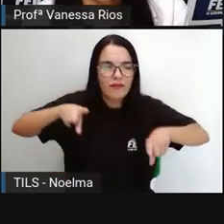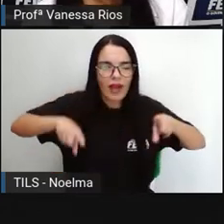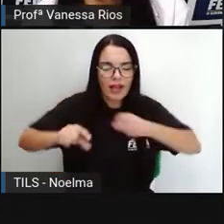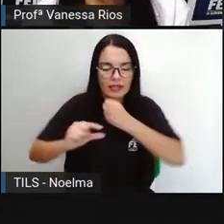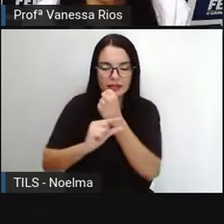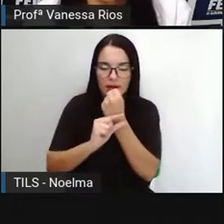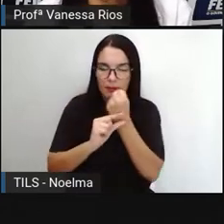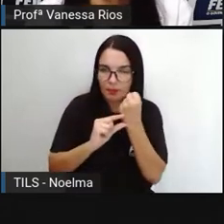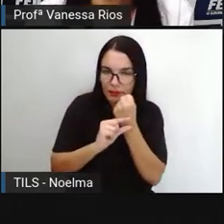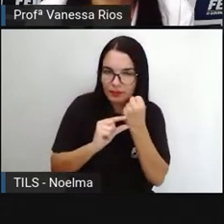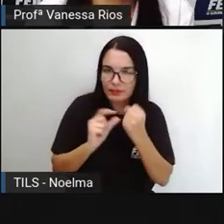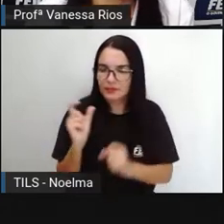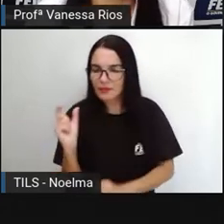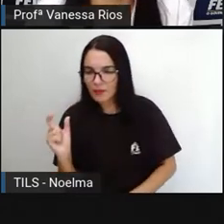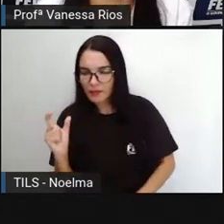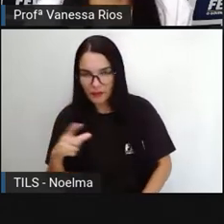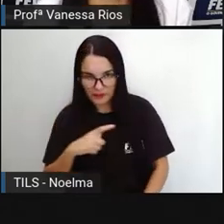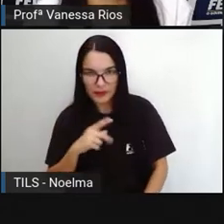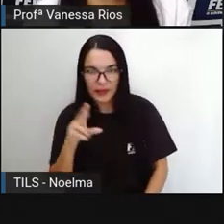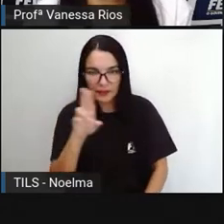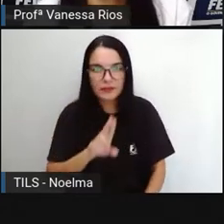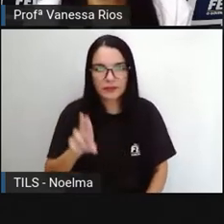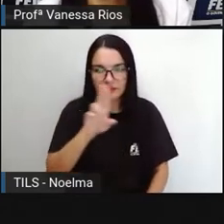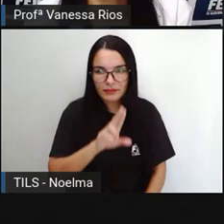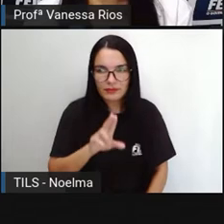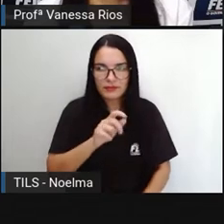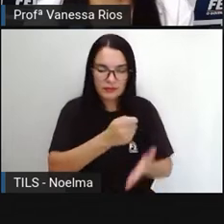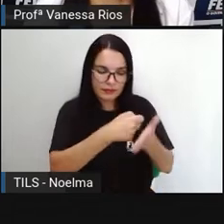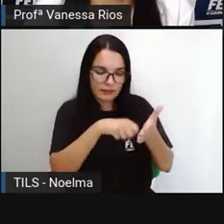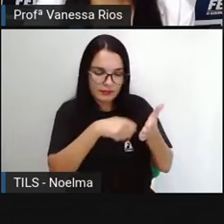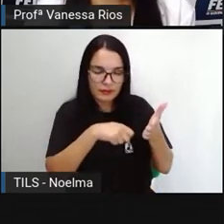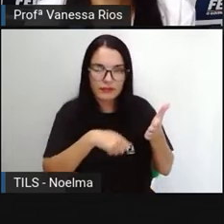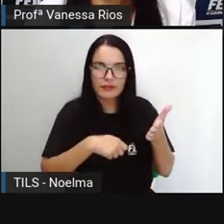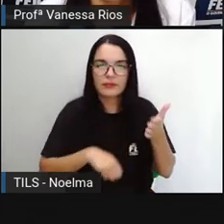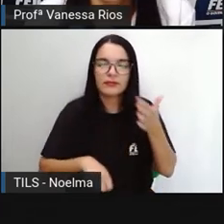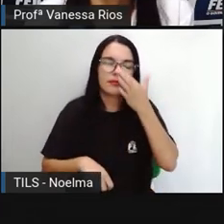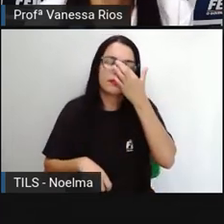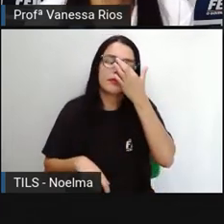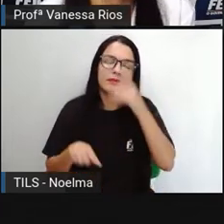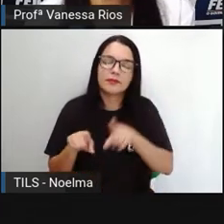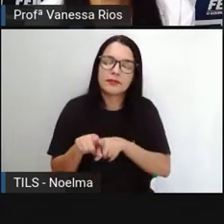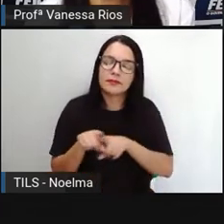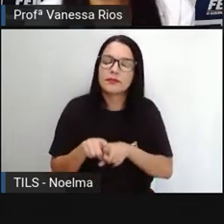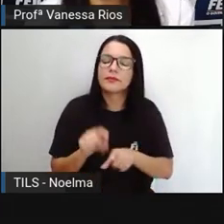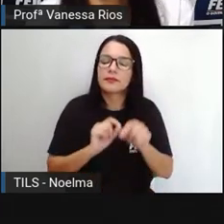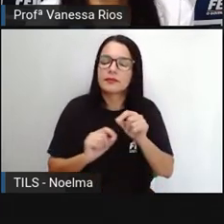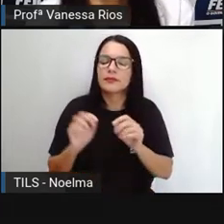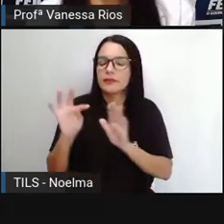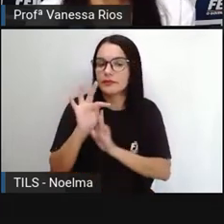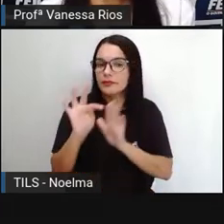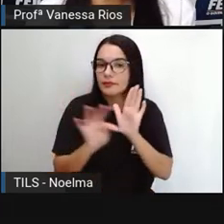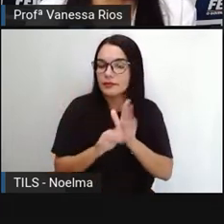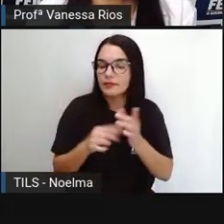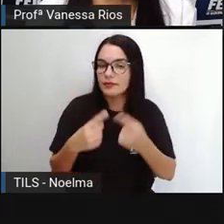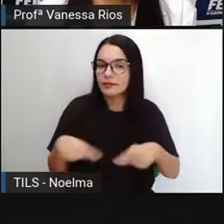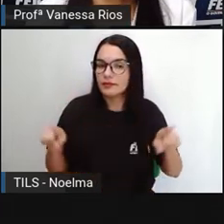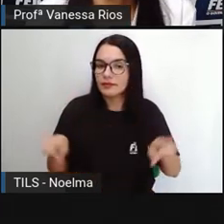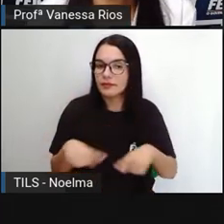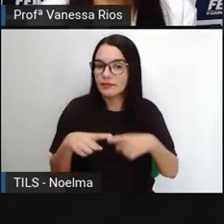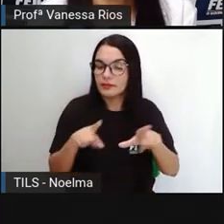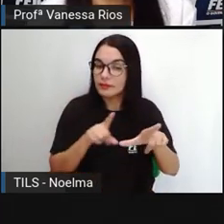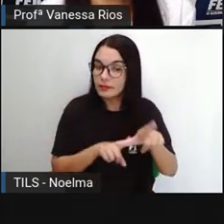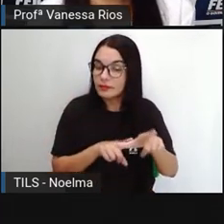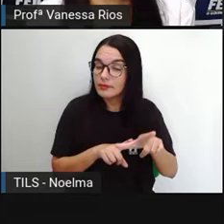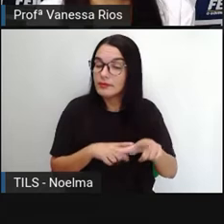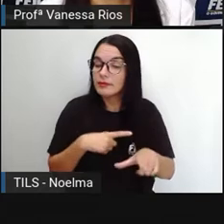autor, os autores, né? Utilizaram na inscrição, na produção dessa canção, utilizaram entre